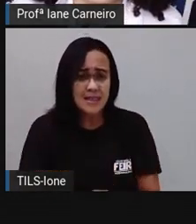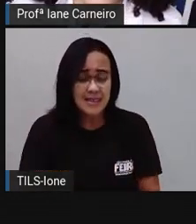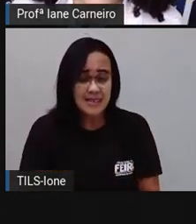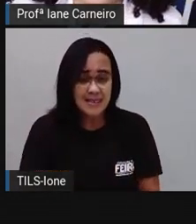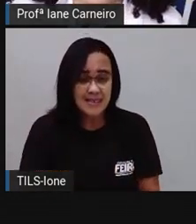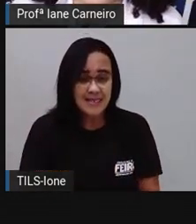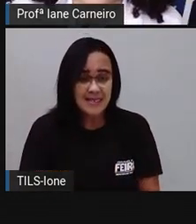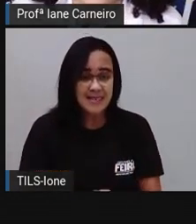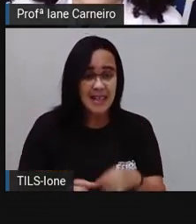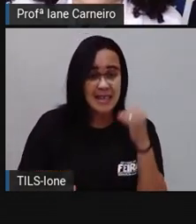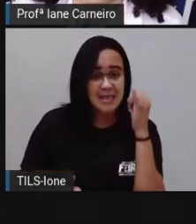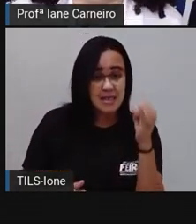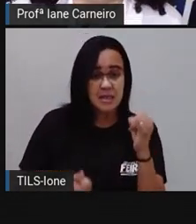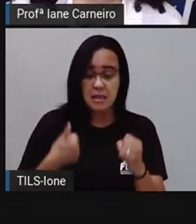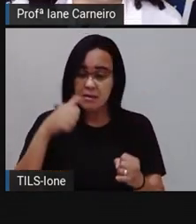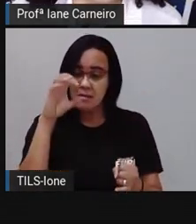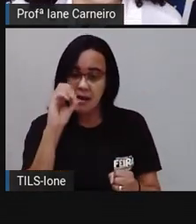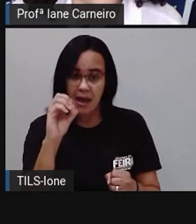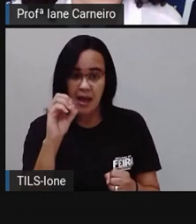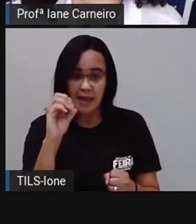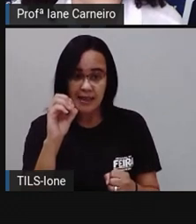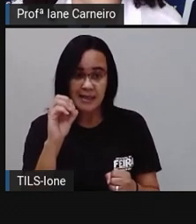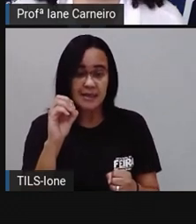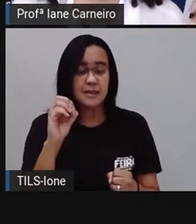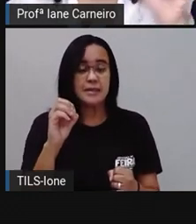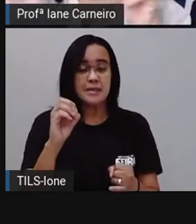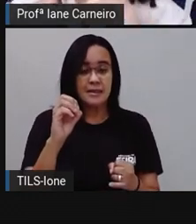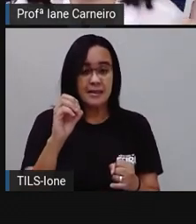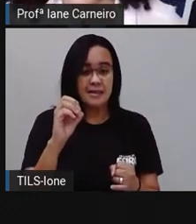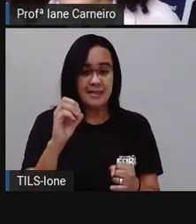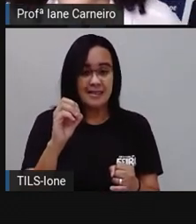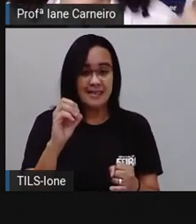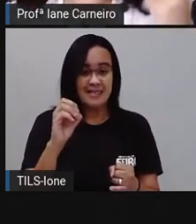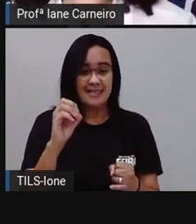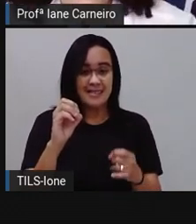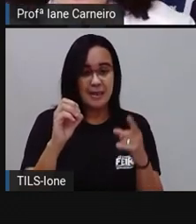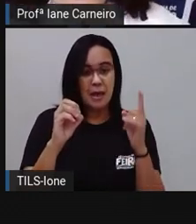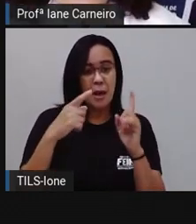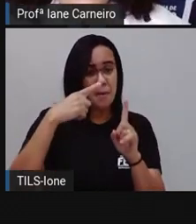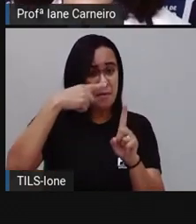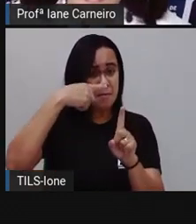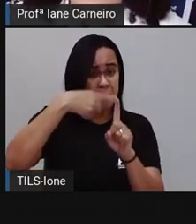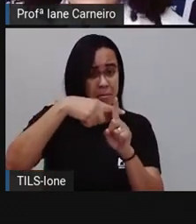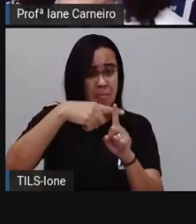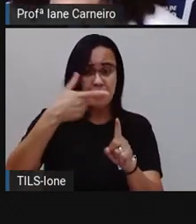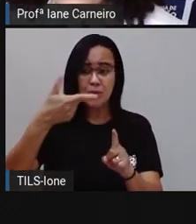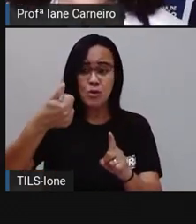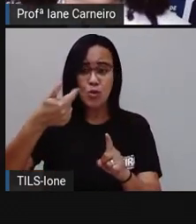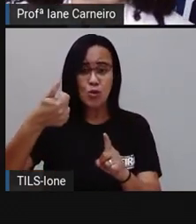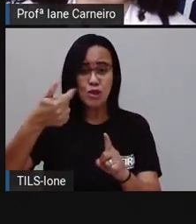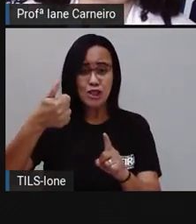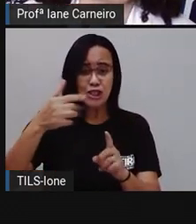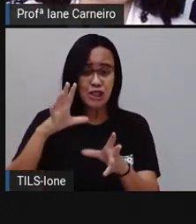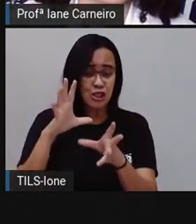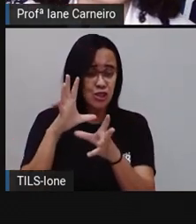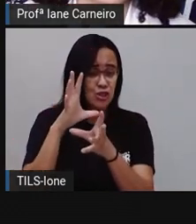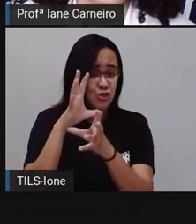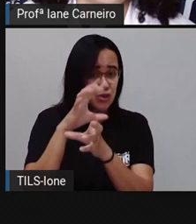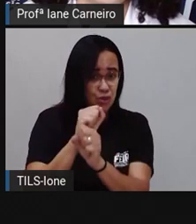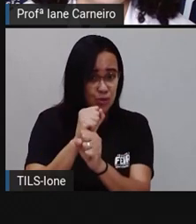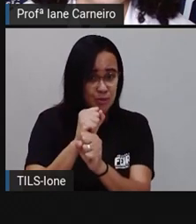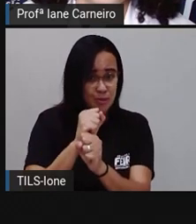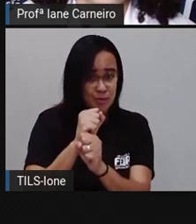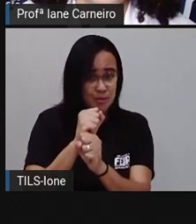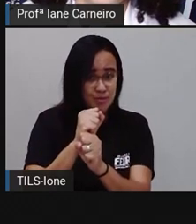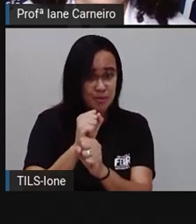dez pinhas e doze laranjas, a gente vai juntar os dois. Olha que fácil. Dez mais doze. Vamos aqui,